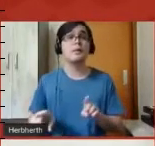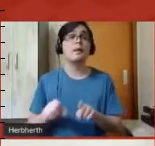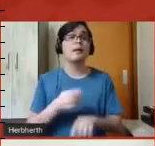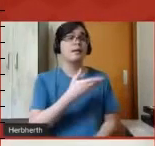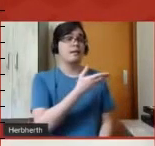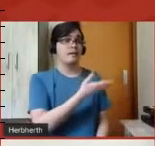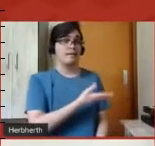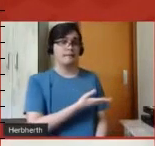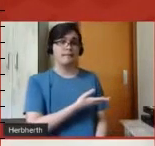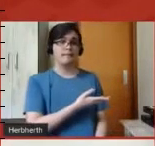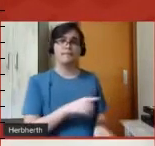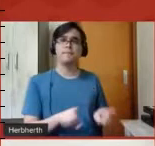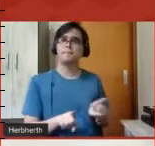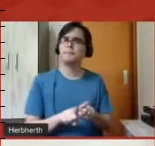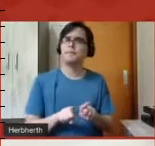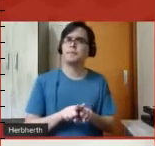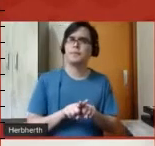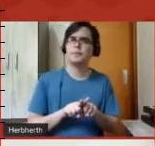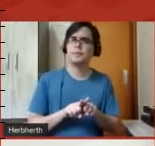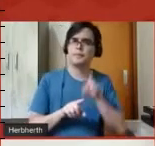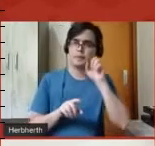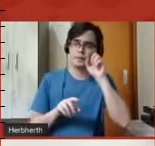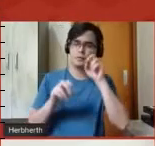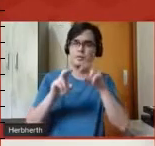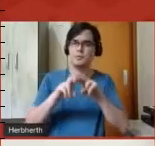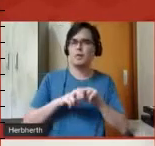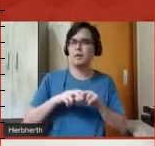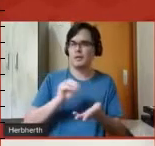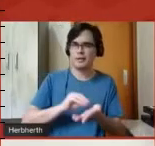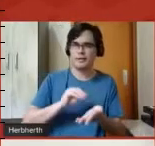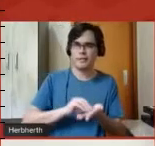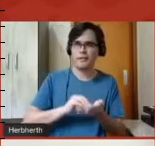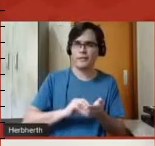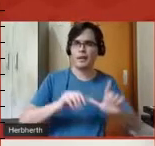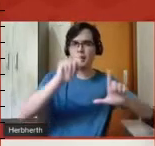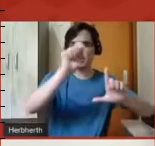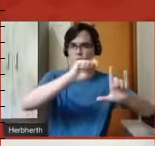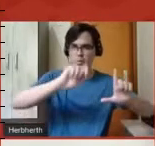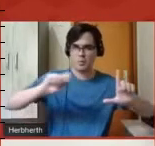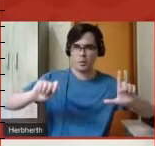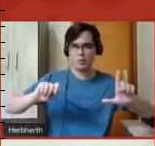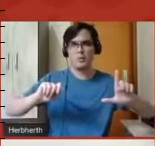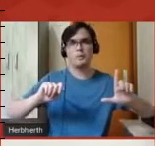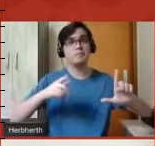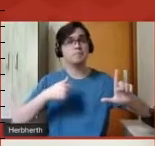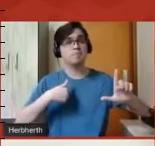lousa física ali, né? Que a gente tem numa sala de aula. Tivemos aqui algumas